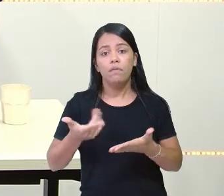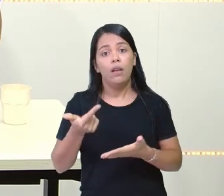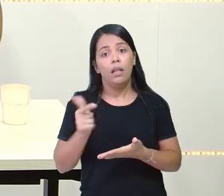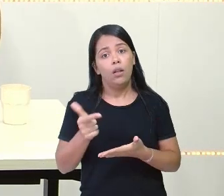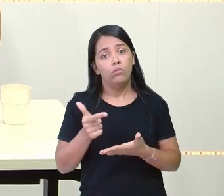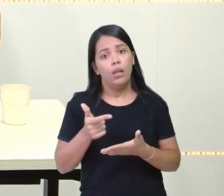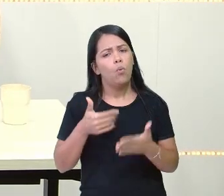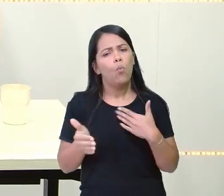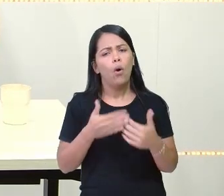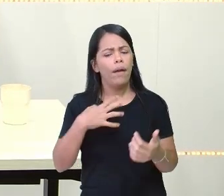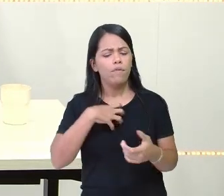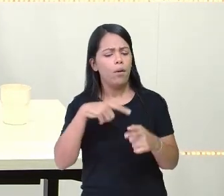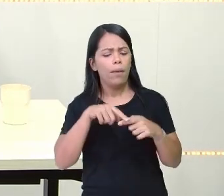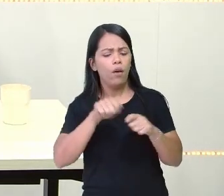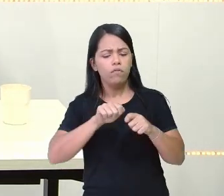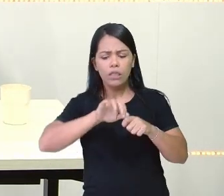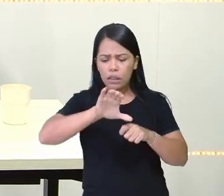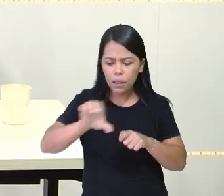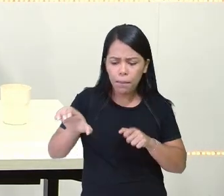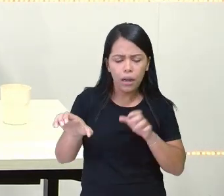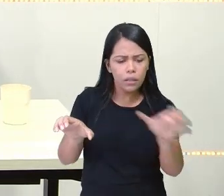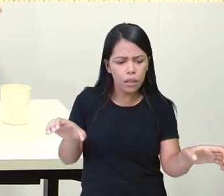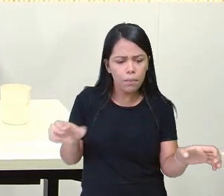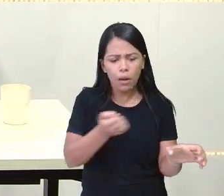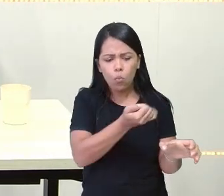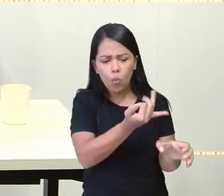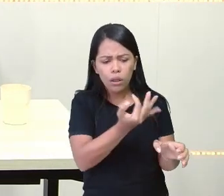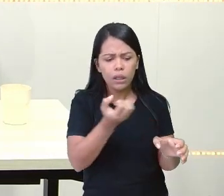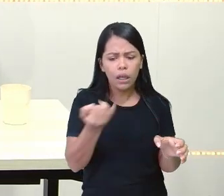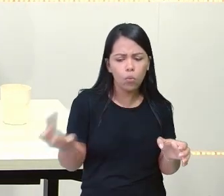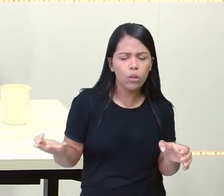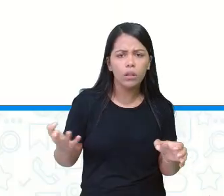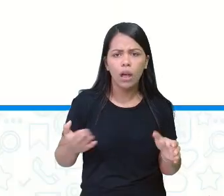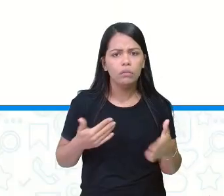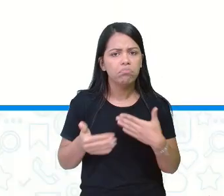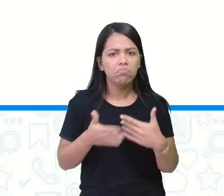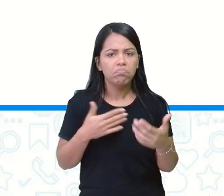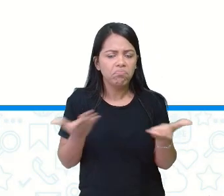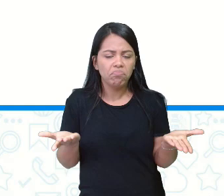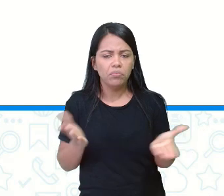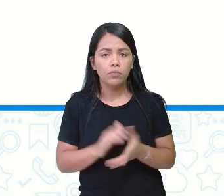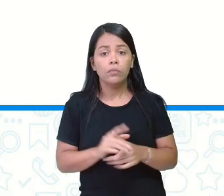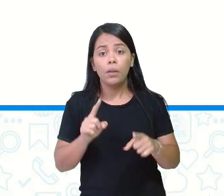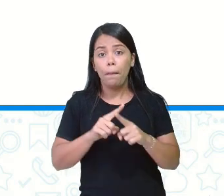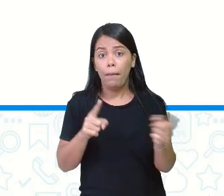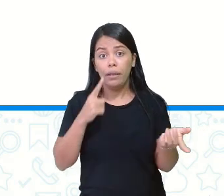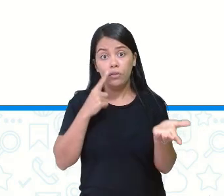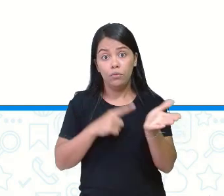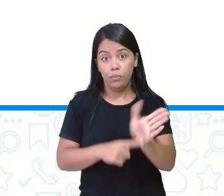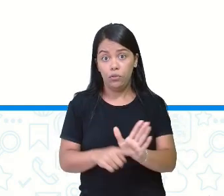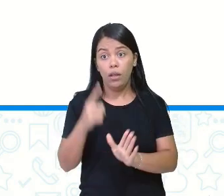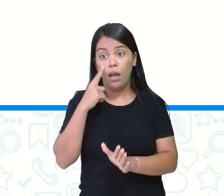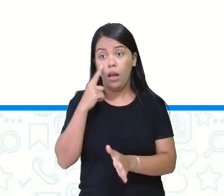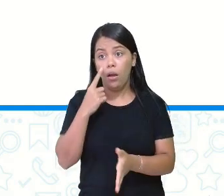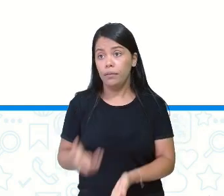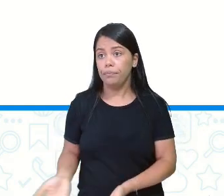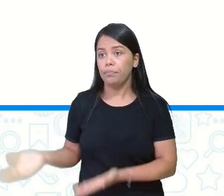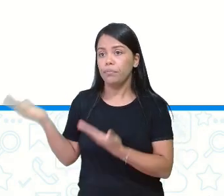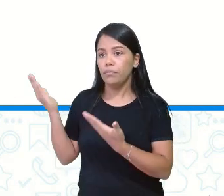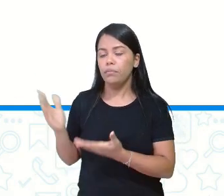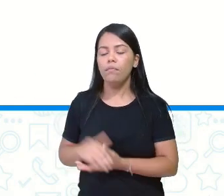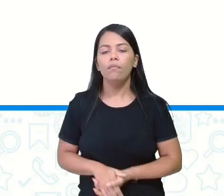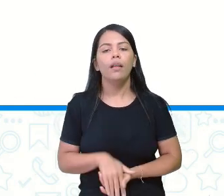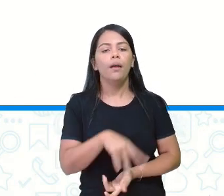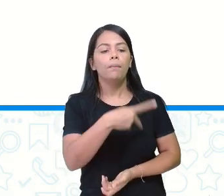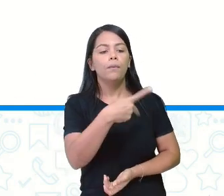Mas, se eu trouxer essa segunda questão para vocês, presta atenção. Professora